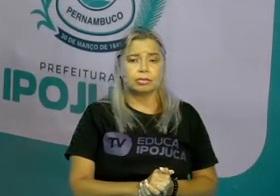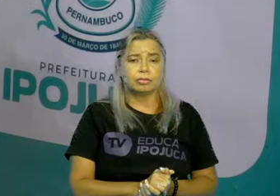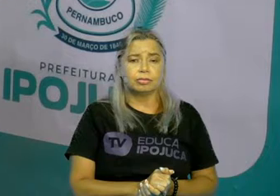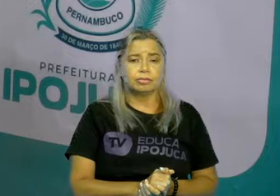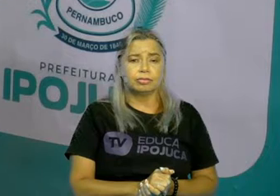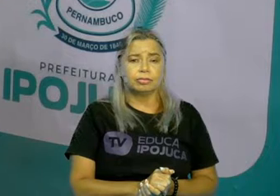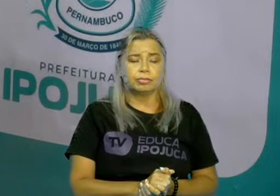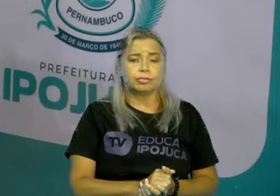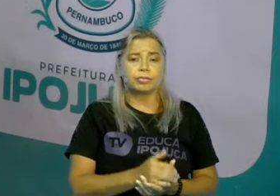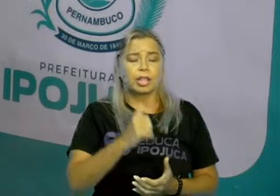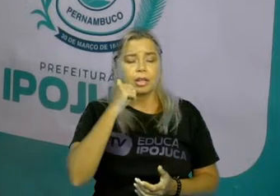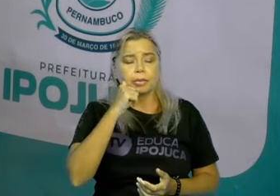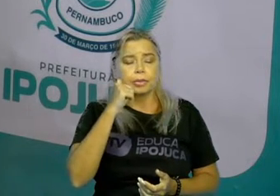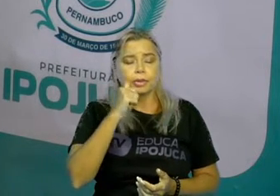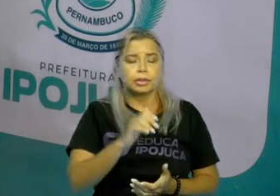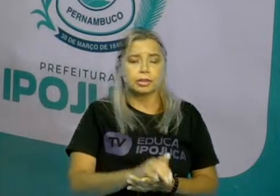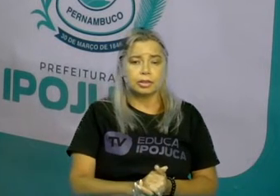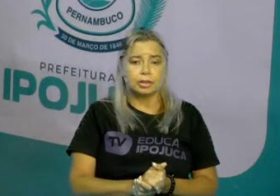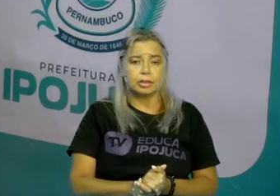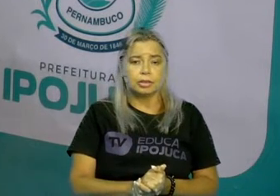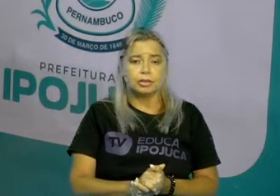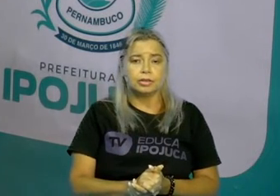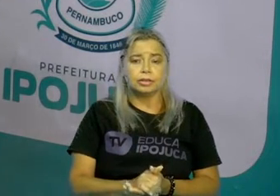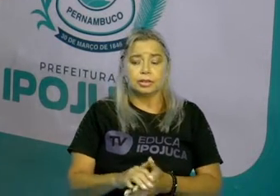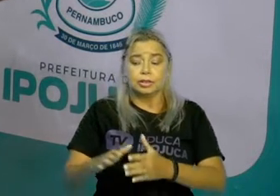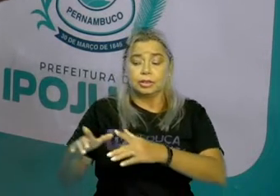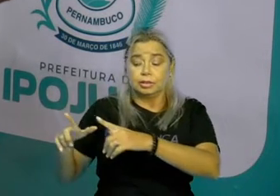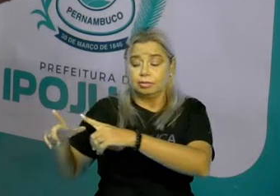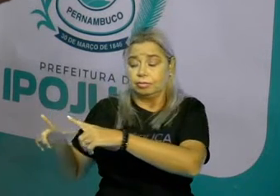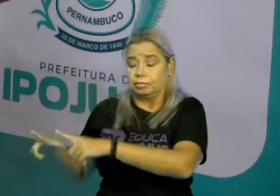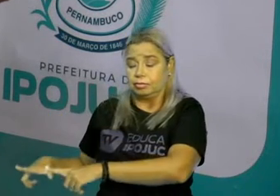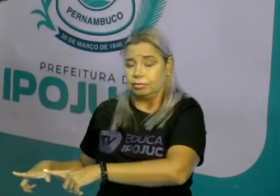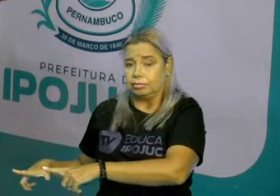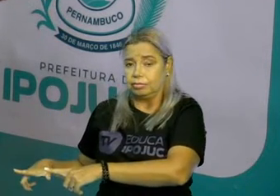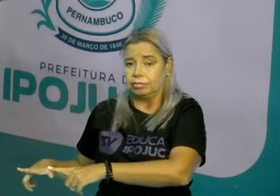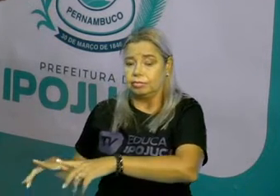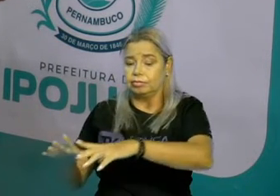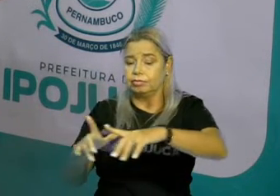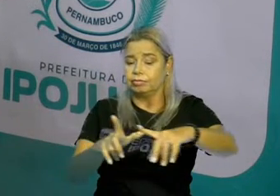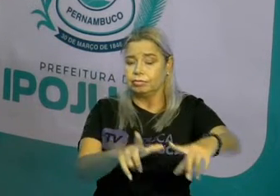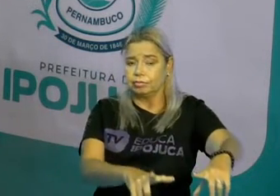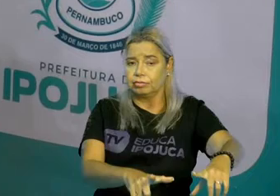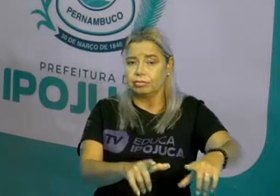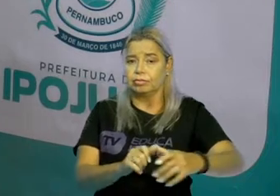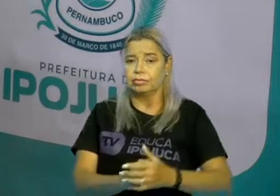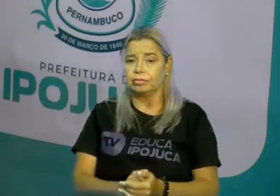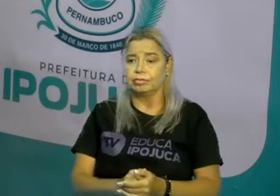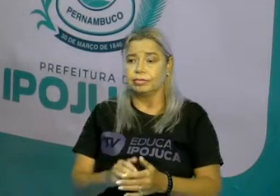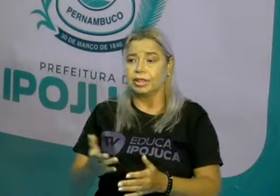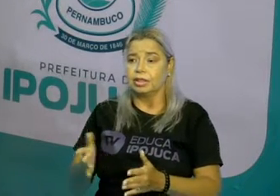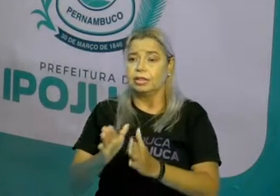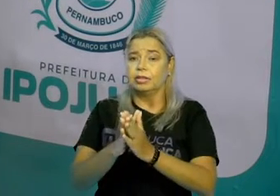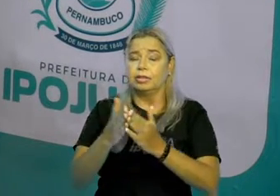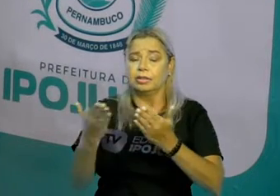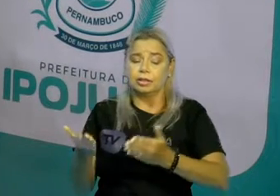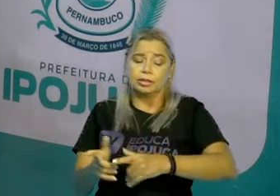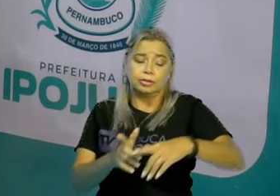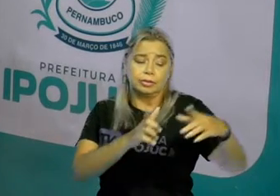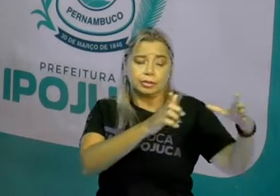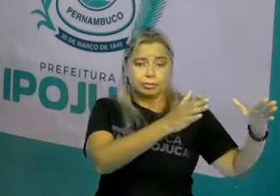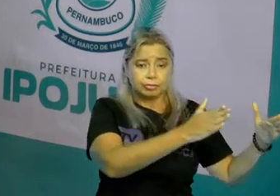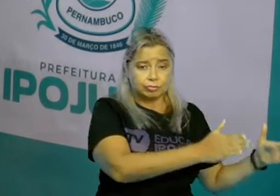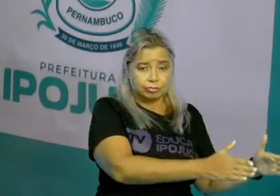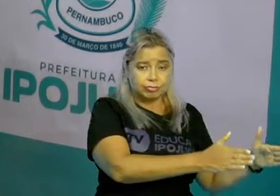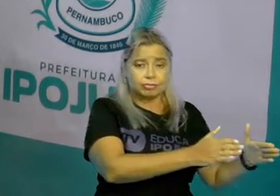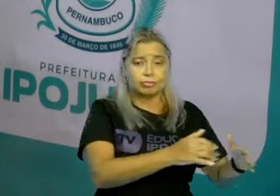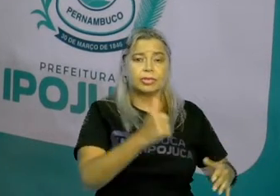Aqui está a menina, direita e esquerda. Então, o livro está no lado esquerdo. Está na esquerda